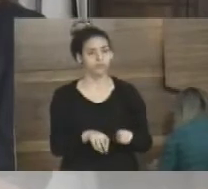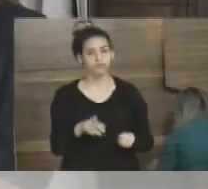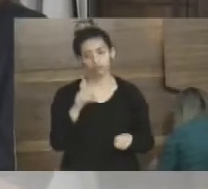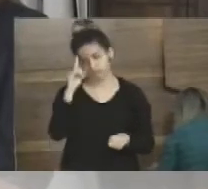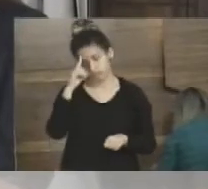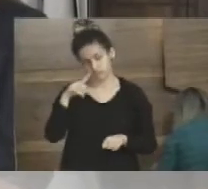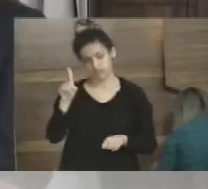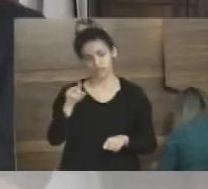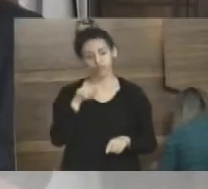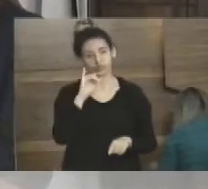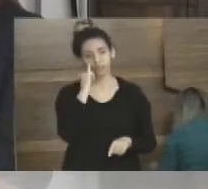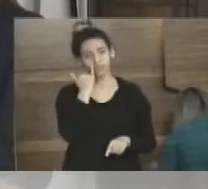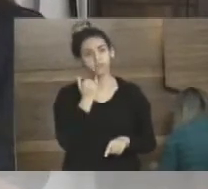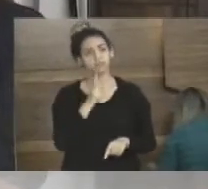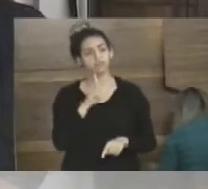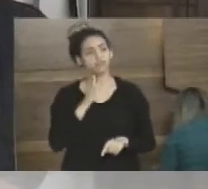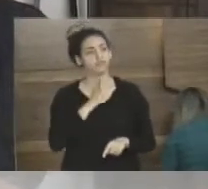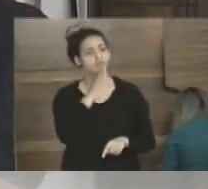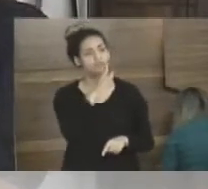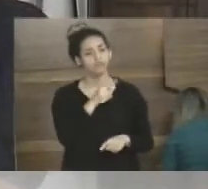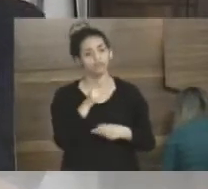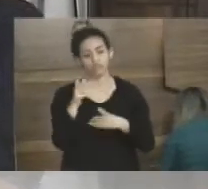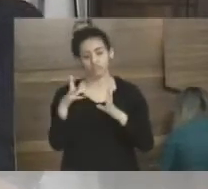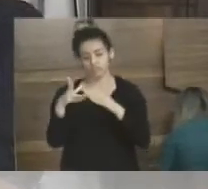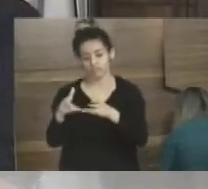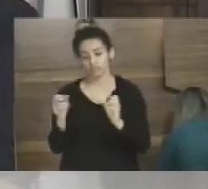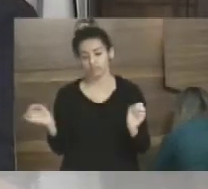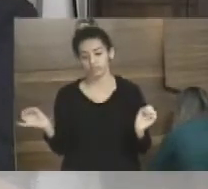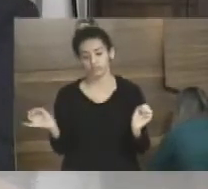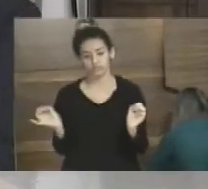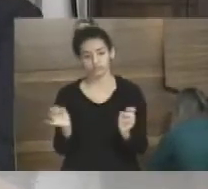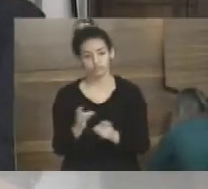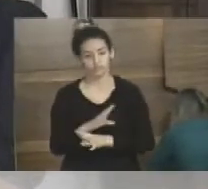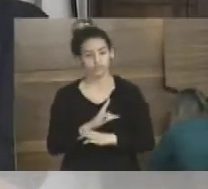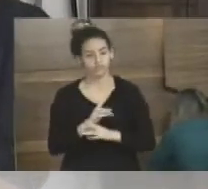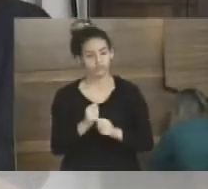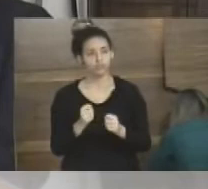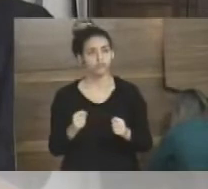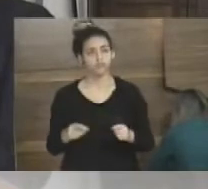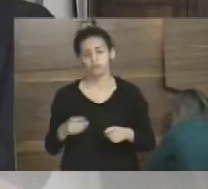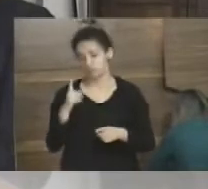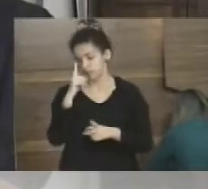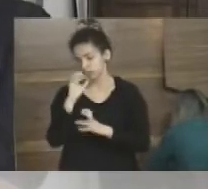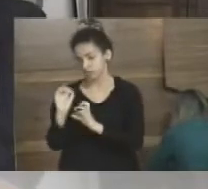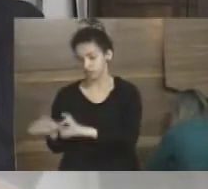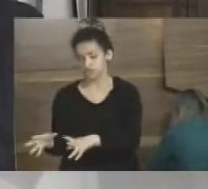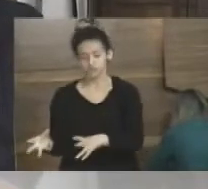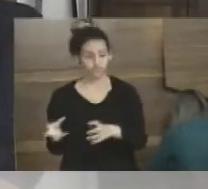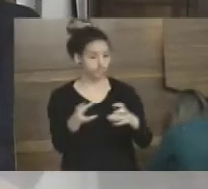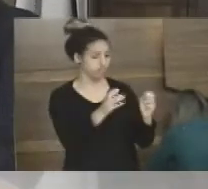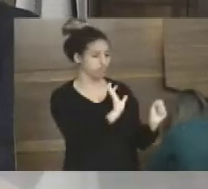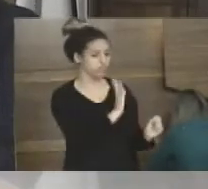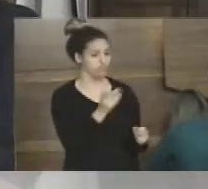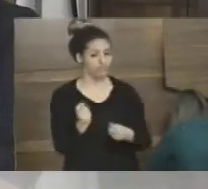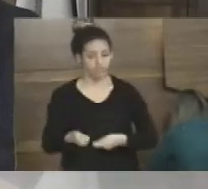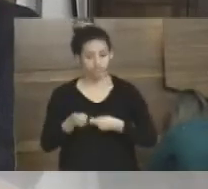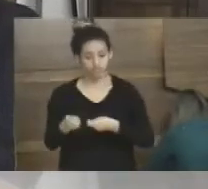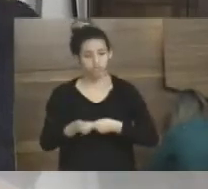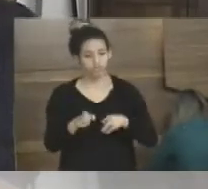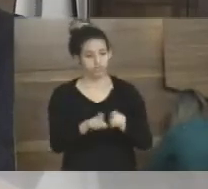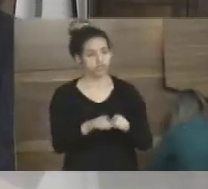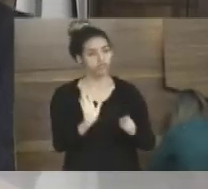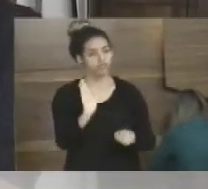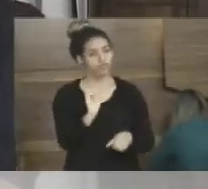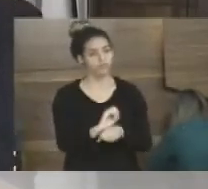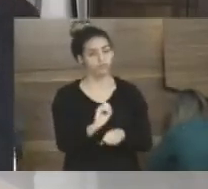essa semana, Jane, você vai chegar lá, vai estar supimpa, pode chegar que tanto o entulho já foi retirado quanto a capina, agora vamos esperar a